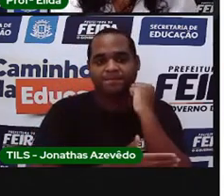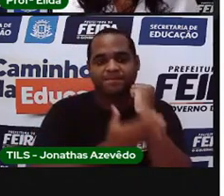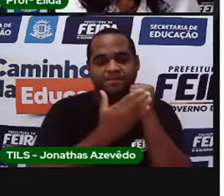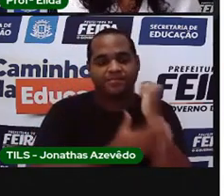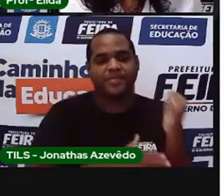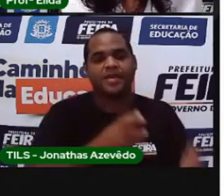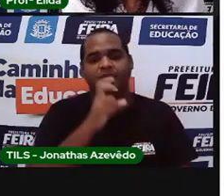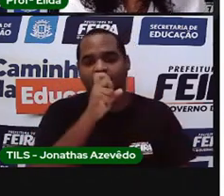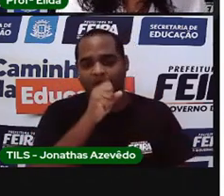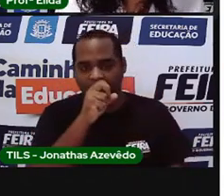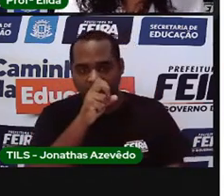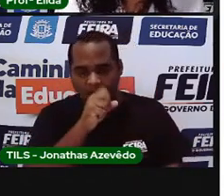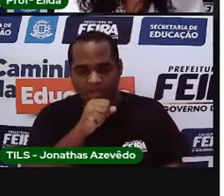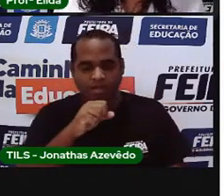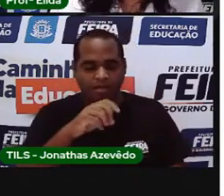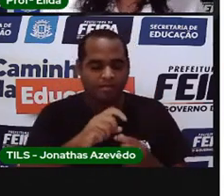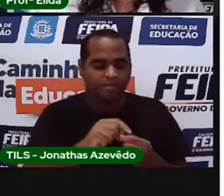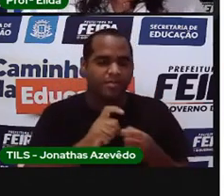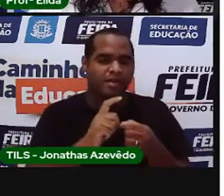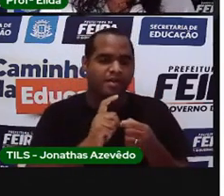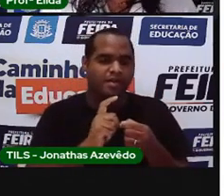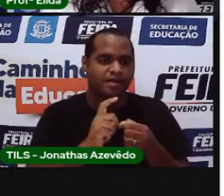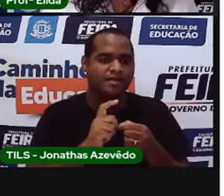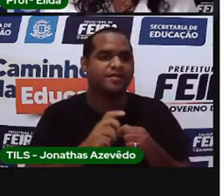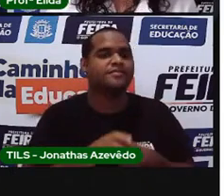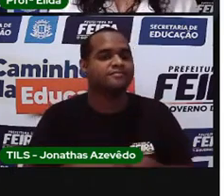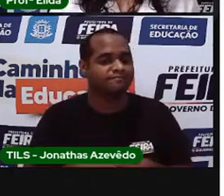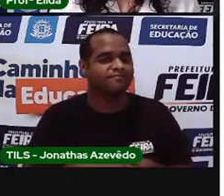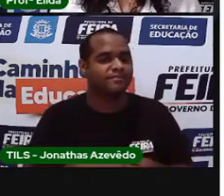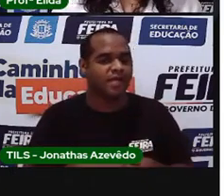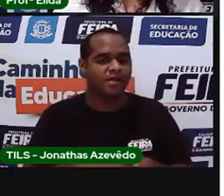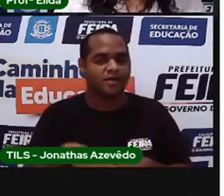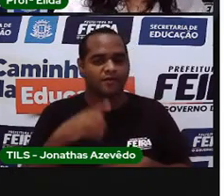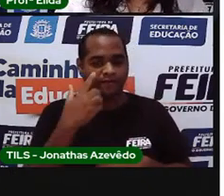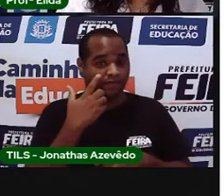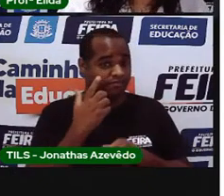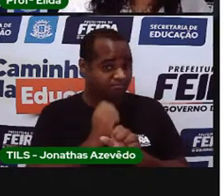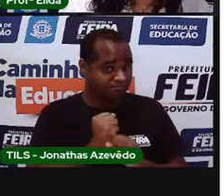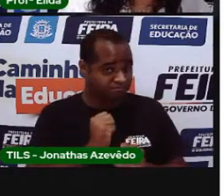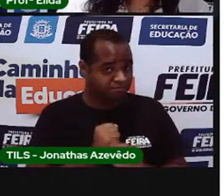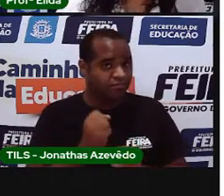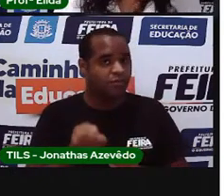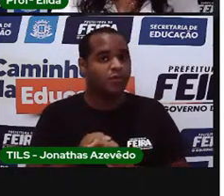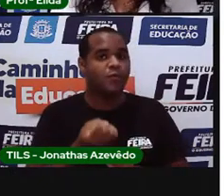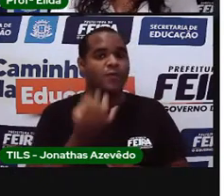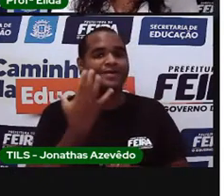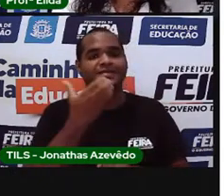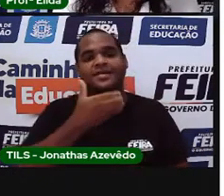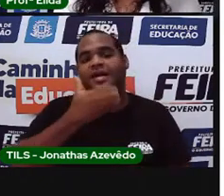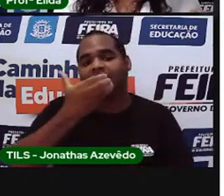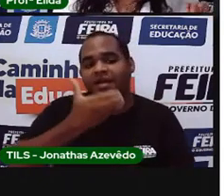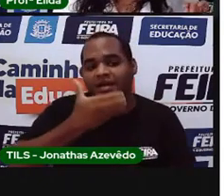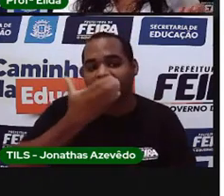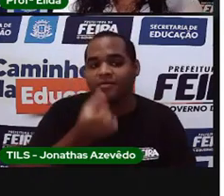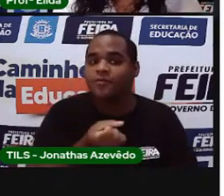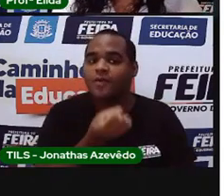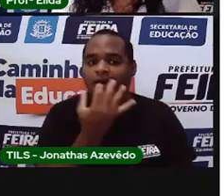laranja e pera. Vamos ver quantas maçãs nós temos? Vamos contar?